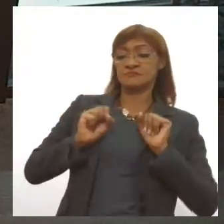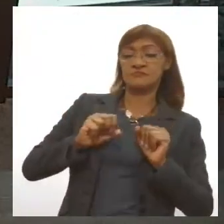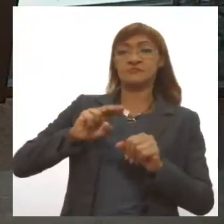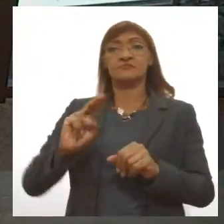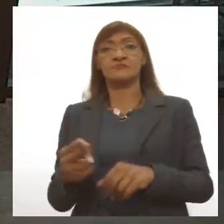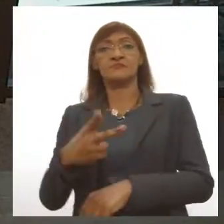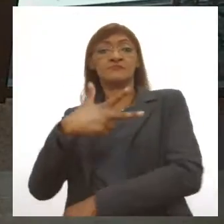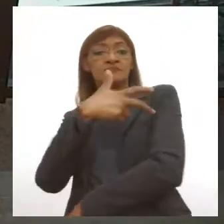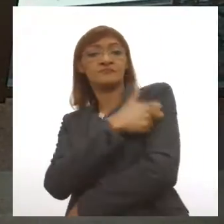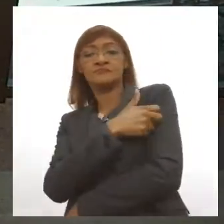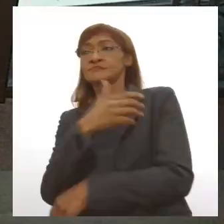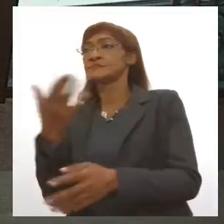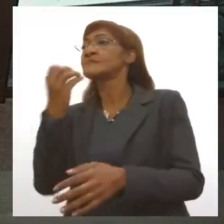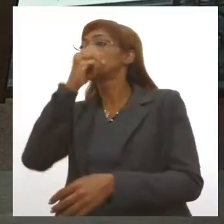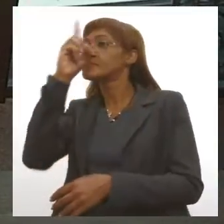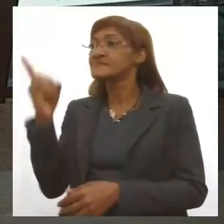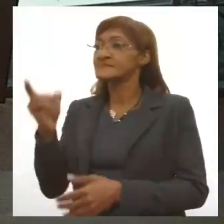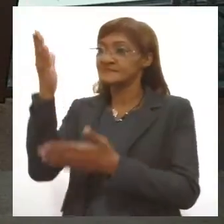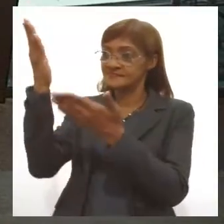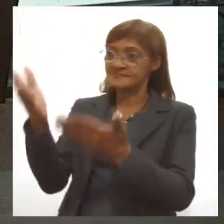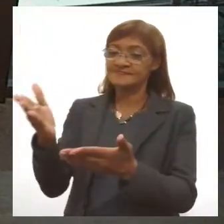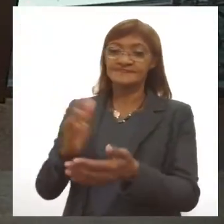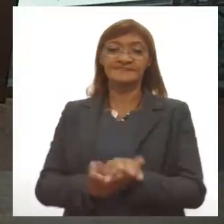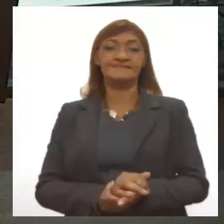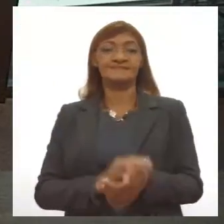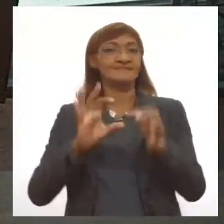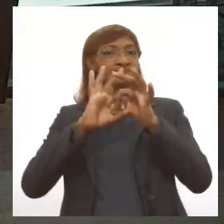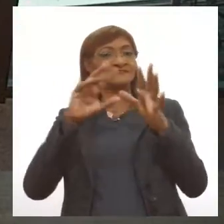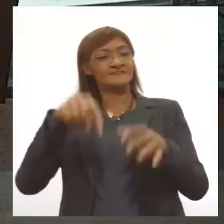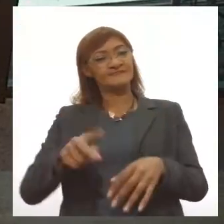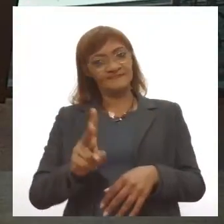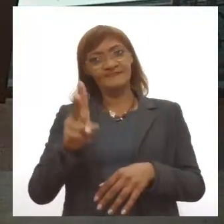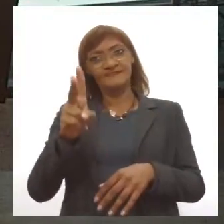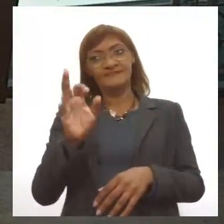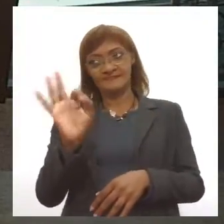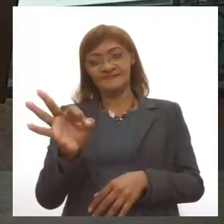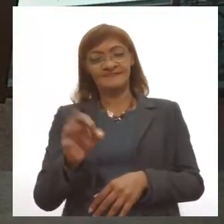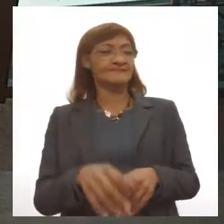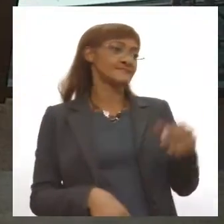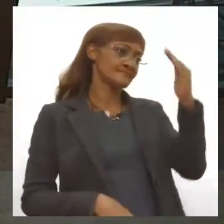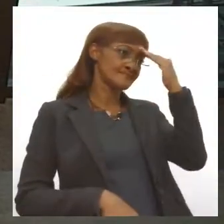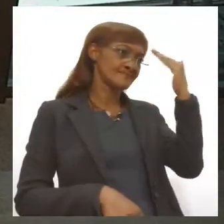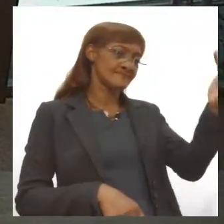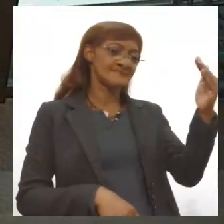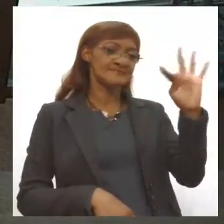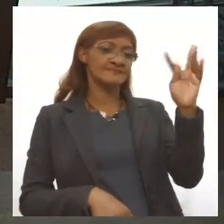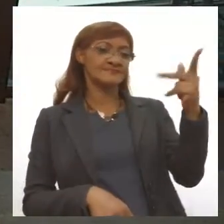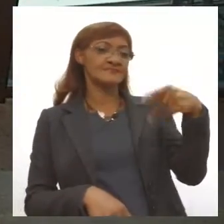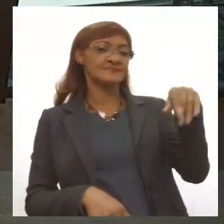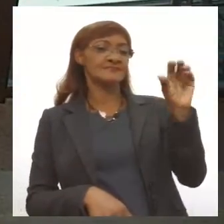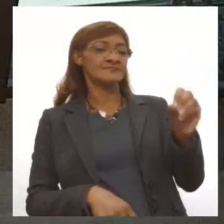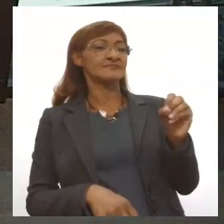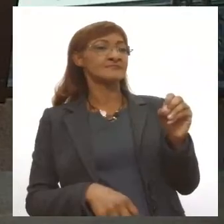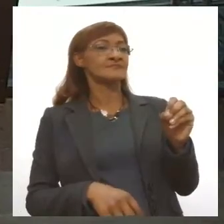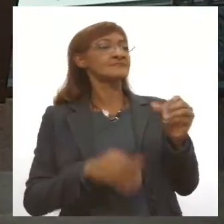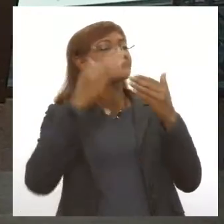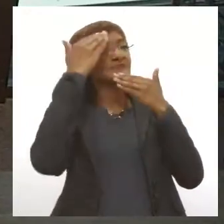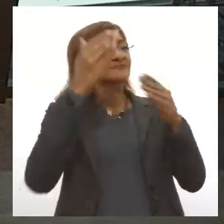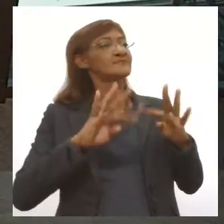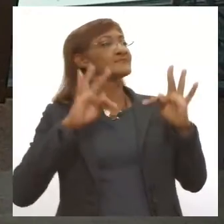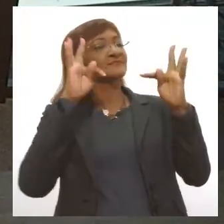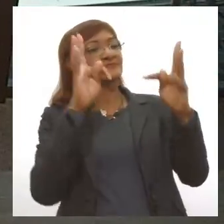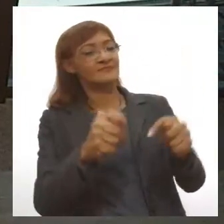vacina. Um excelente dia para o senhor, o espaço está disponibilizado também, viu? Obrigado, Tiago, e agradecer a todos que participaram do nosso